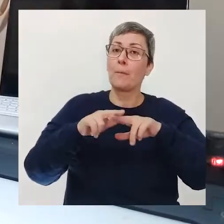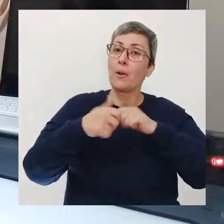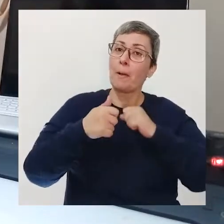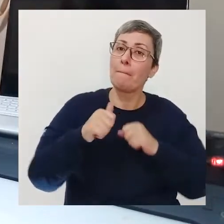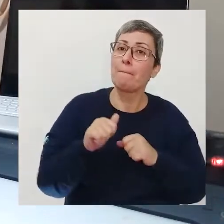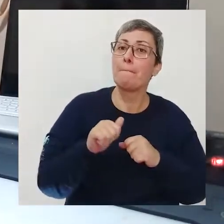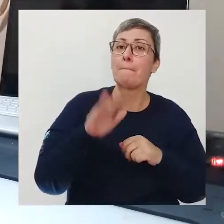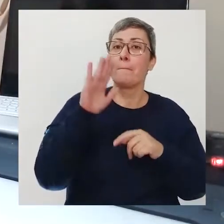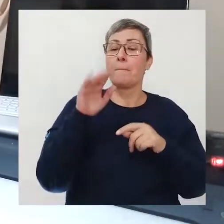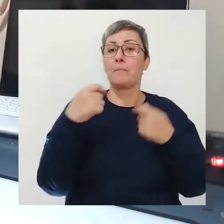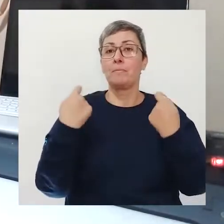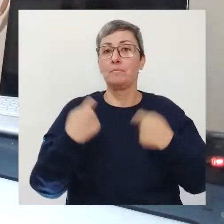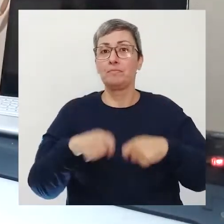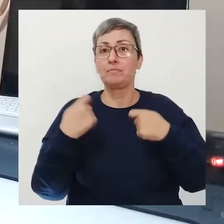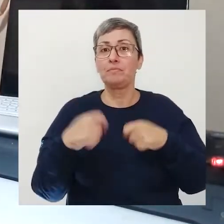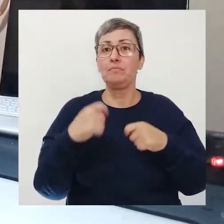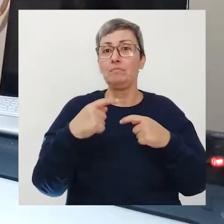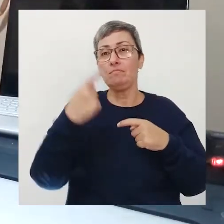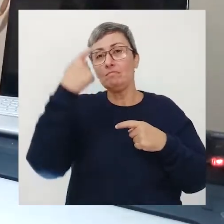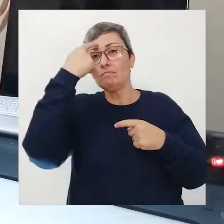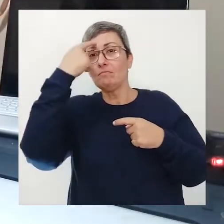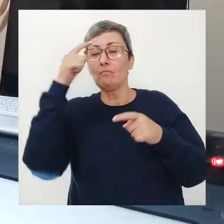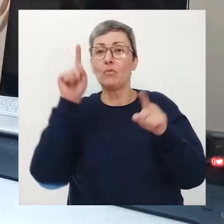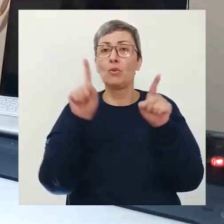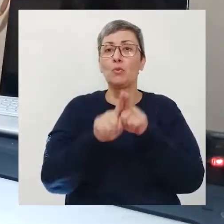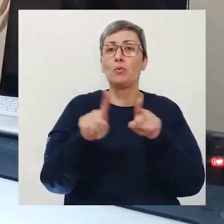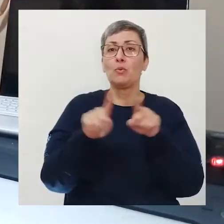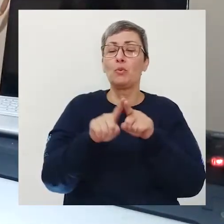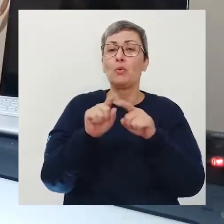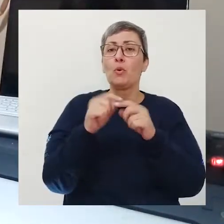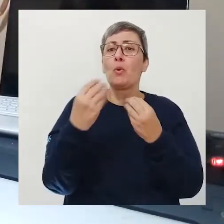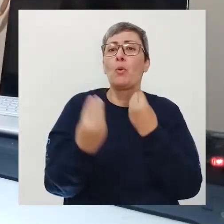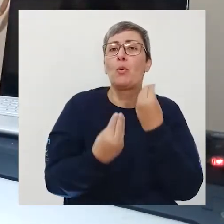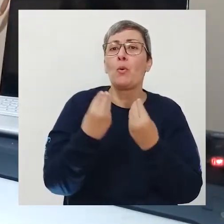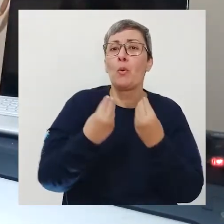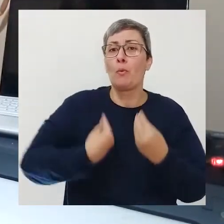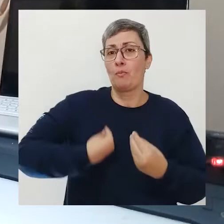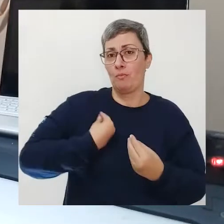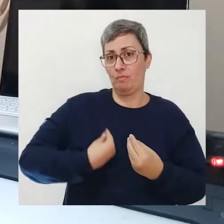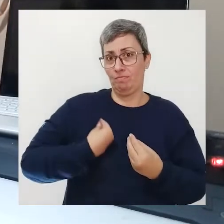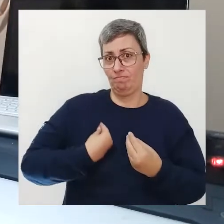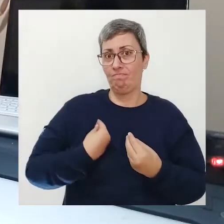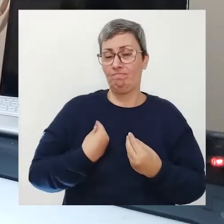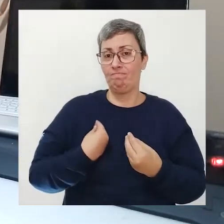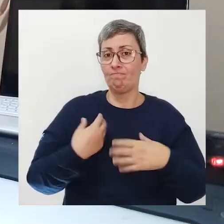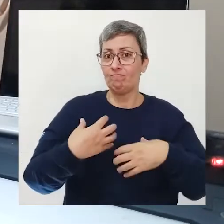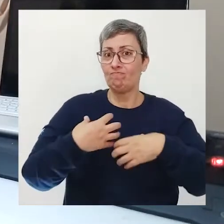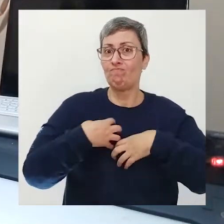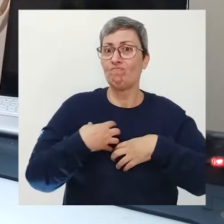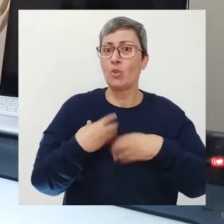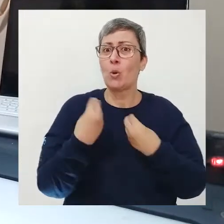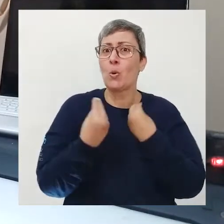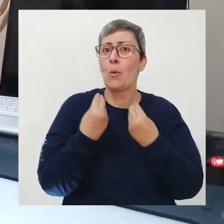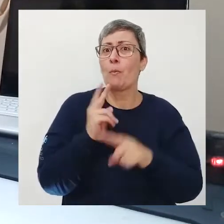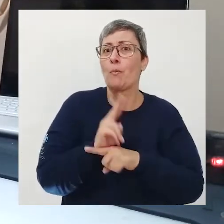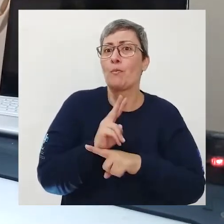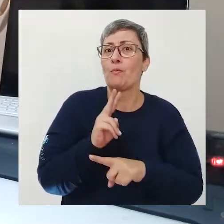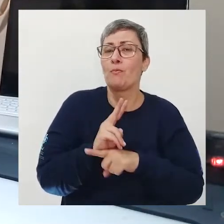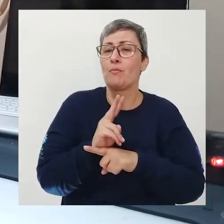para que tenhamos um envelhecimento saudável e com qualidade de que forma